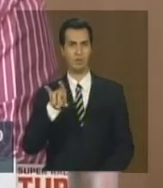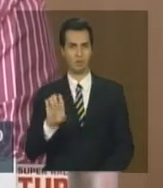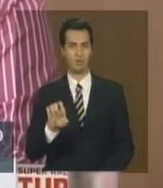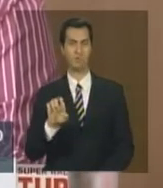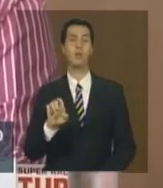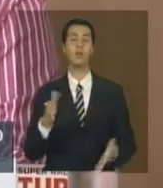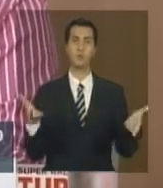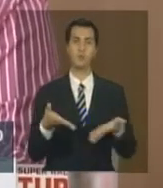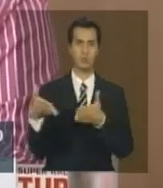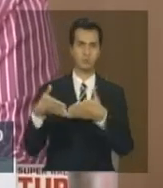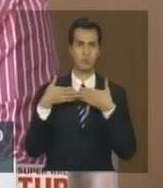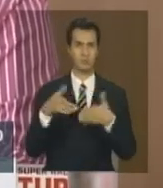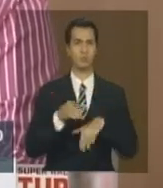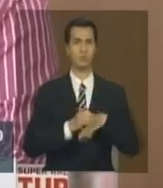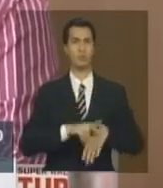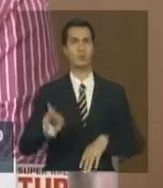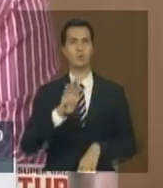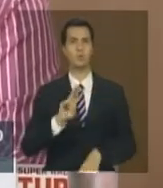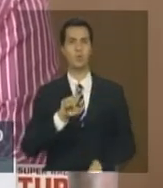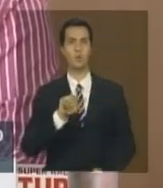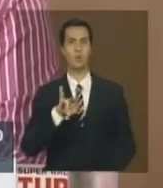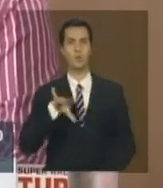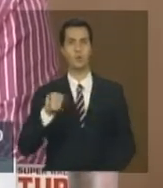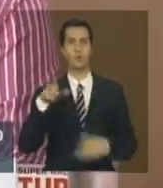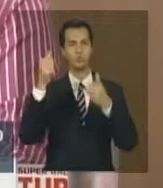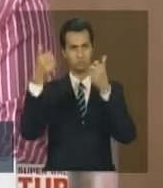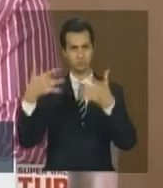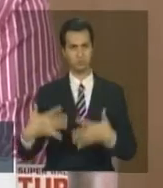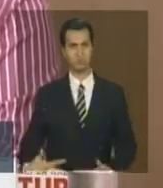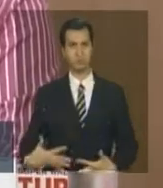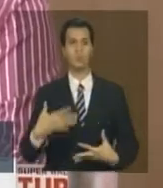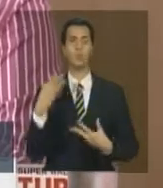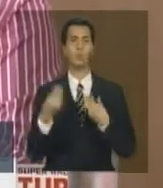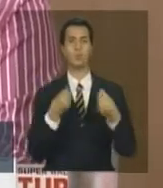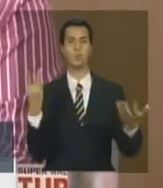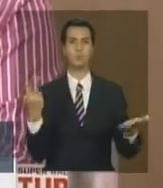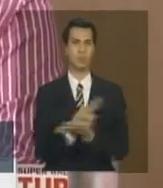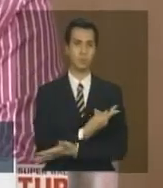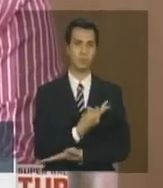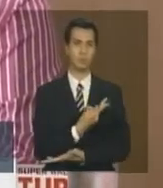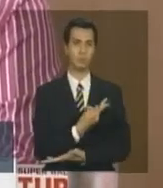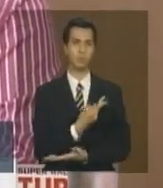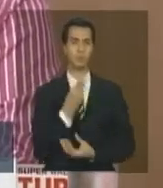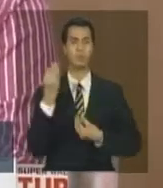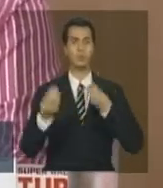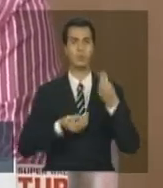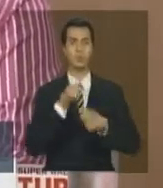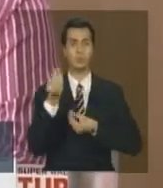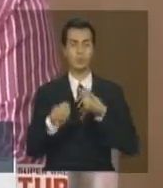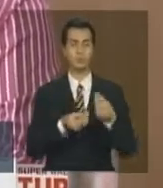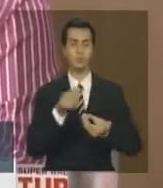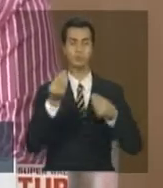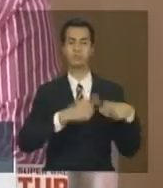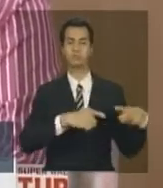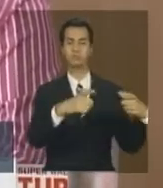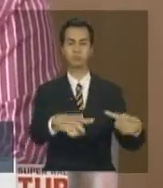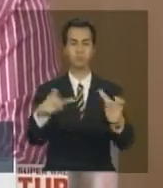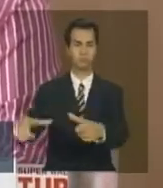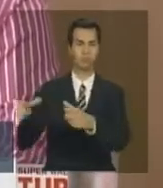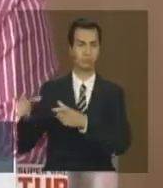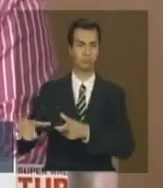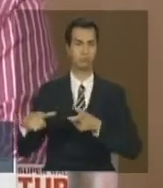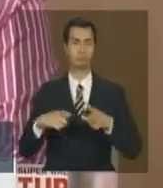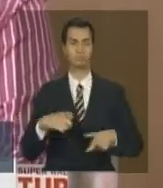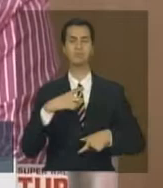apresentação dos dados, qual é o comportamento, qual é a pressão que esses